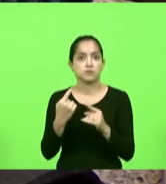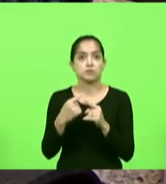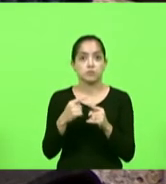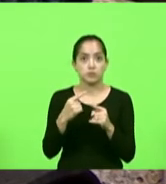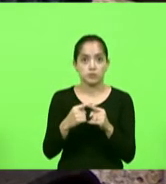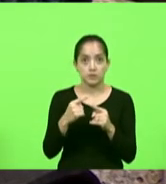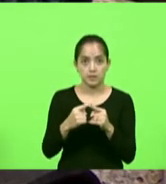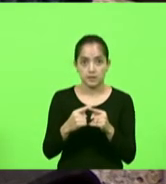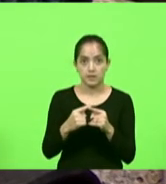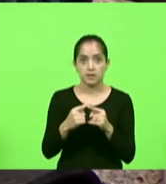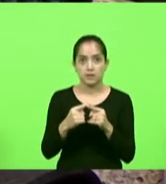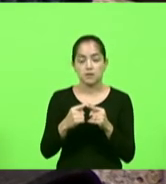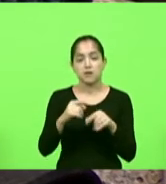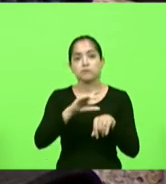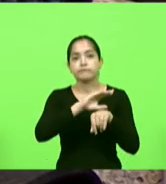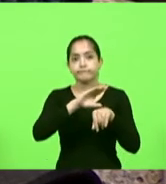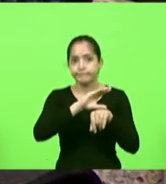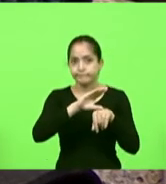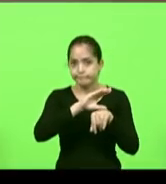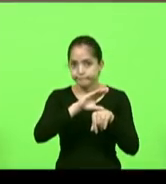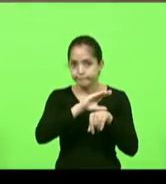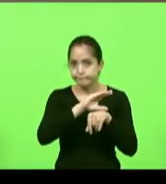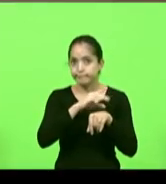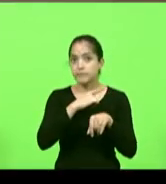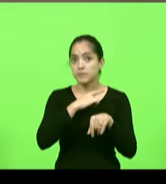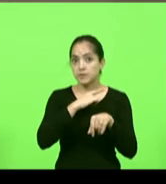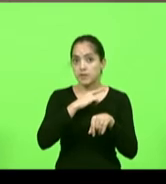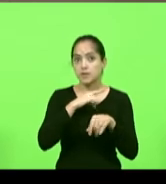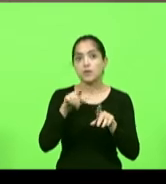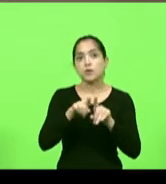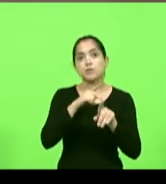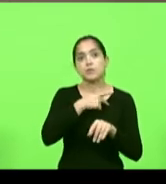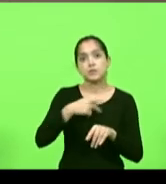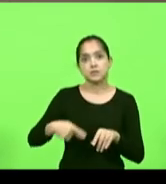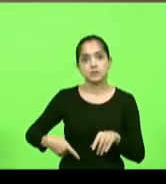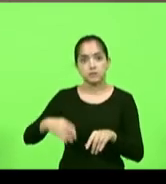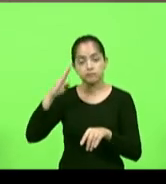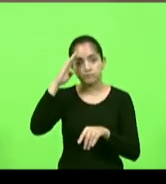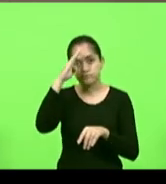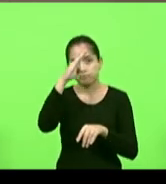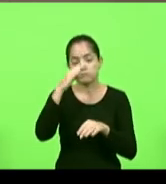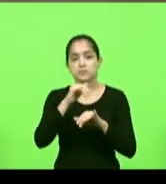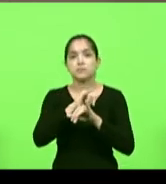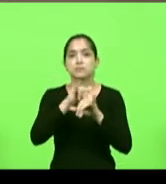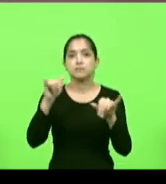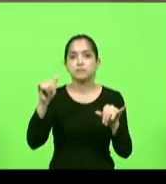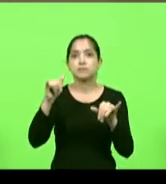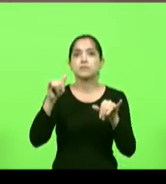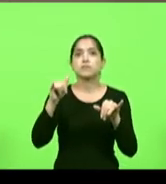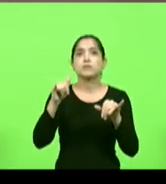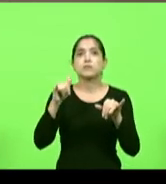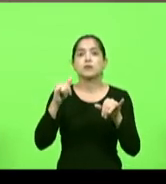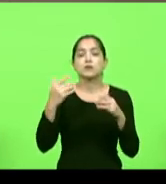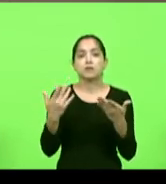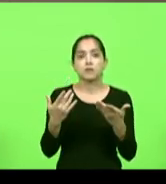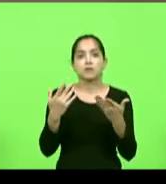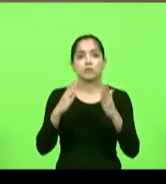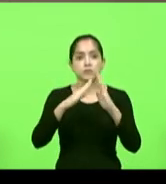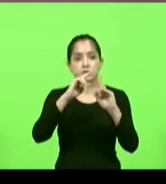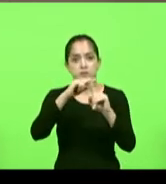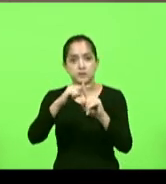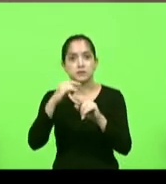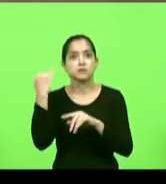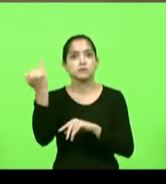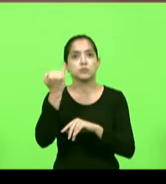cláusula da constituição o presidente Bolsonaro também declarou as igrejas como essenciais como nós aqui